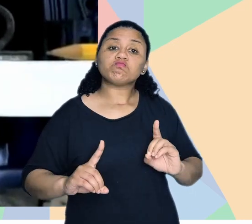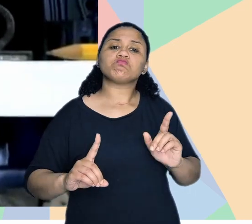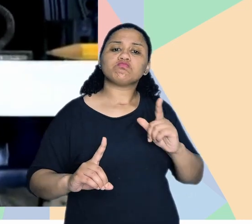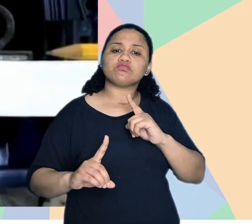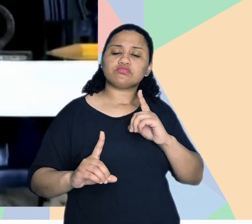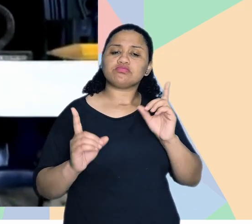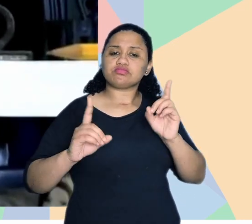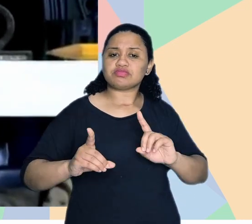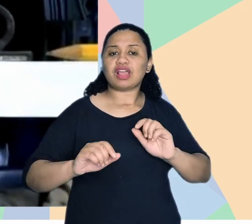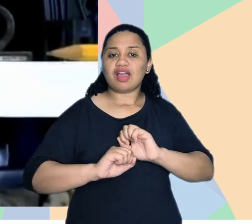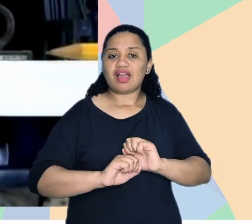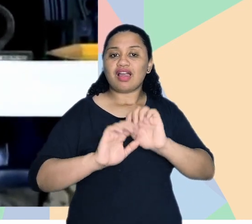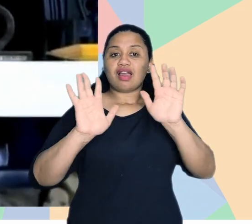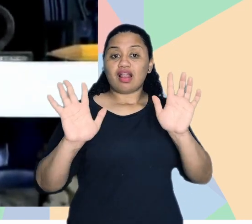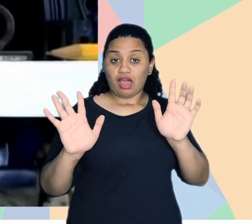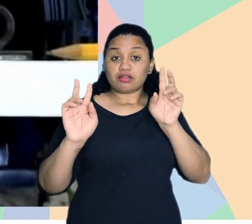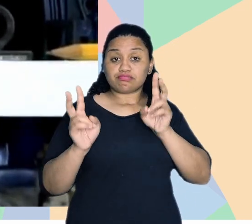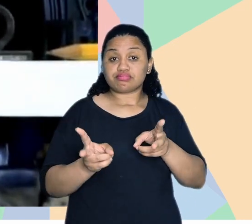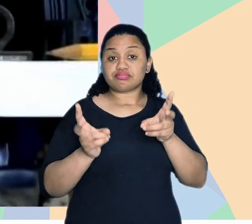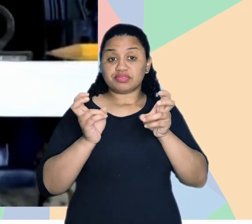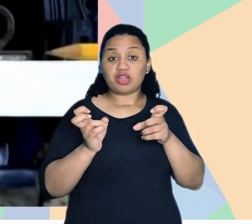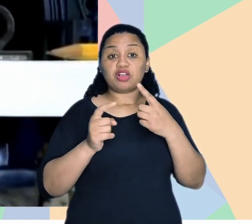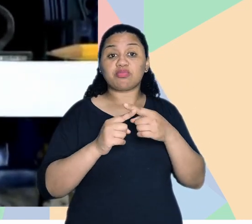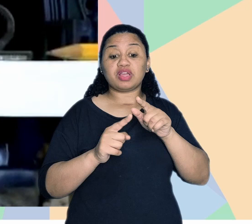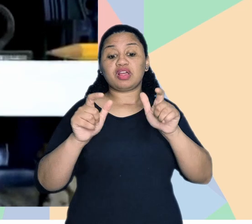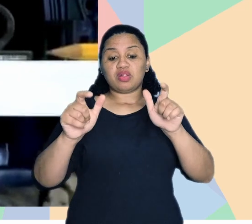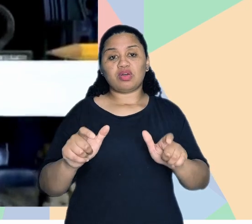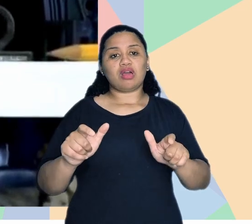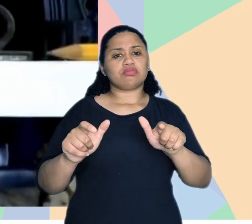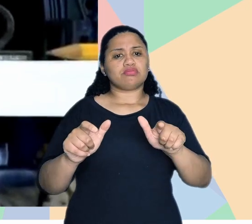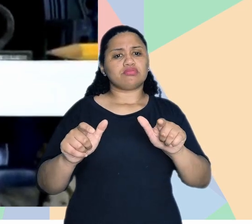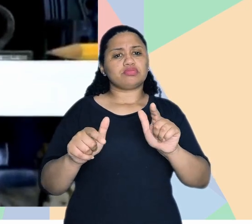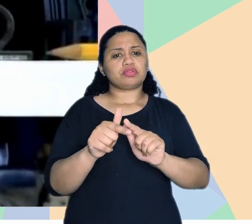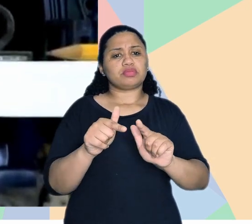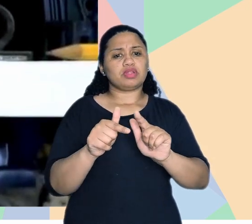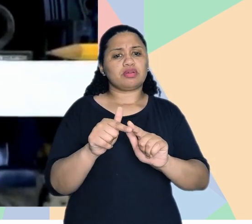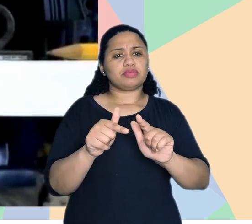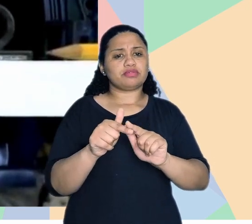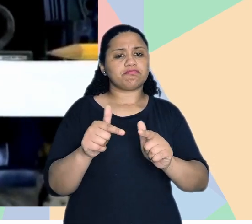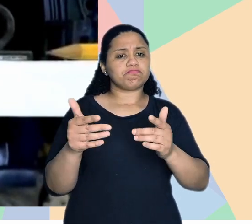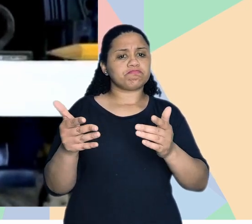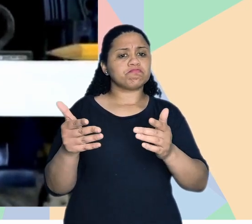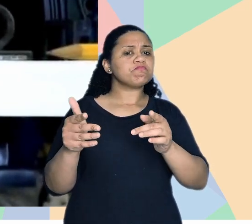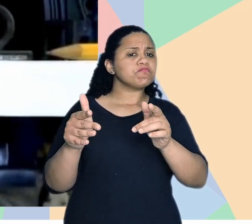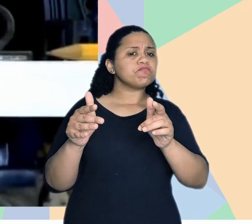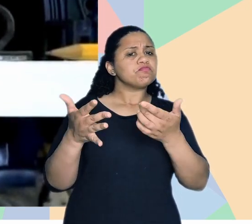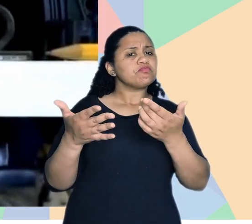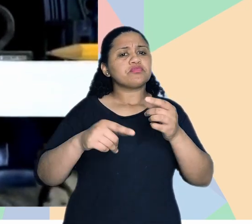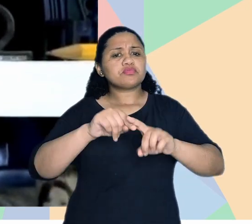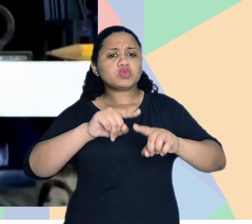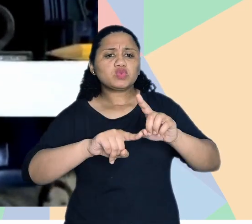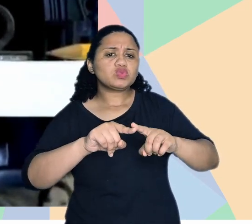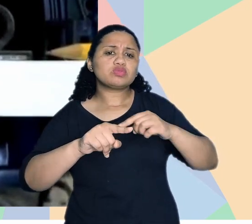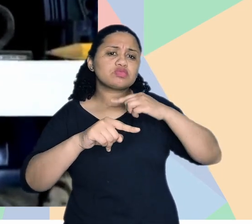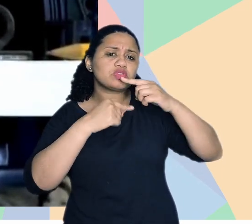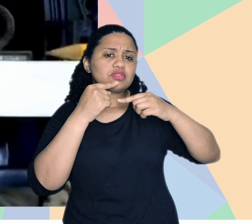tem uma deficiência, tem essa deficiência evidenciada, é porque aquele espaço está com problema, sabe? É porque aquele